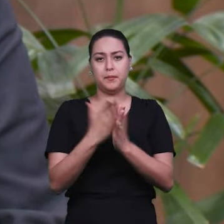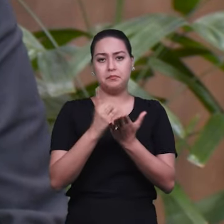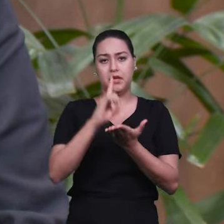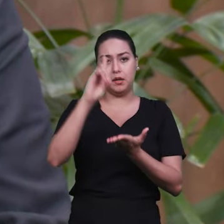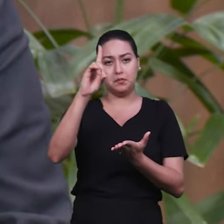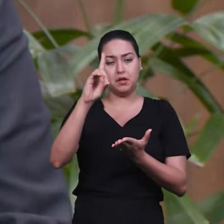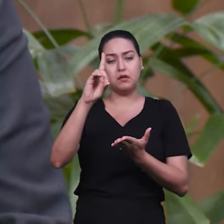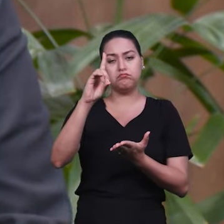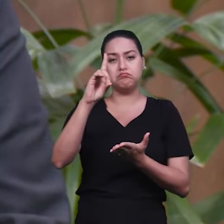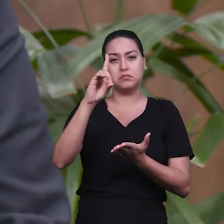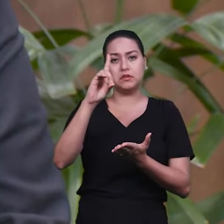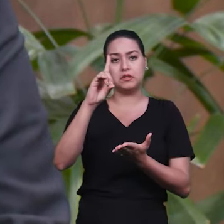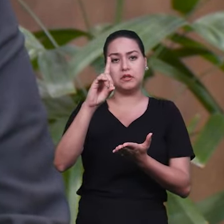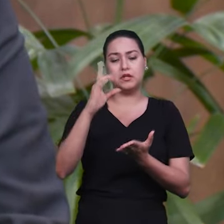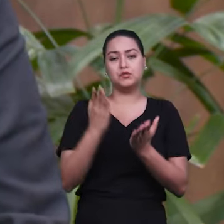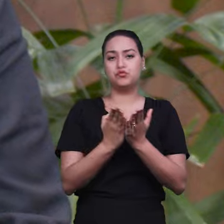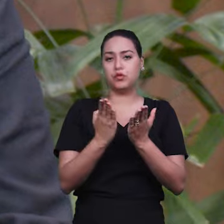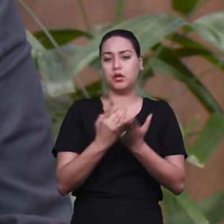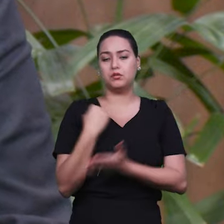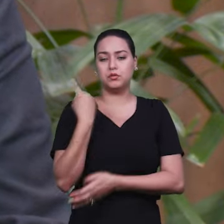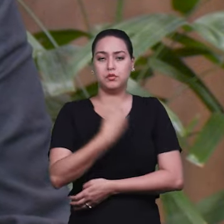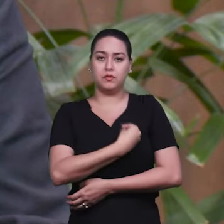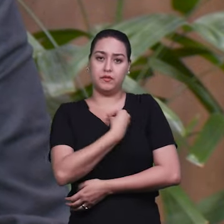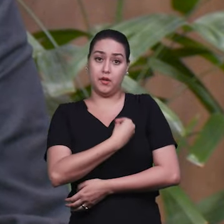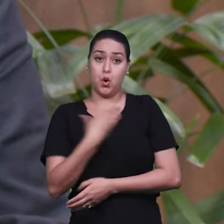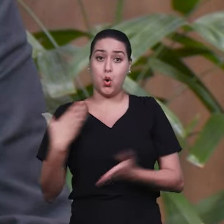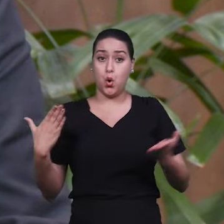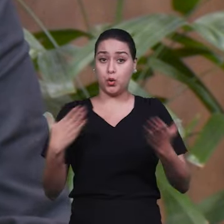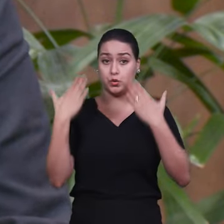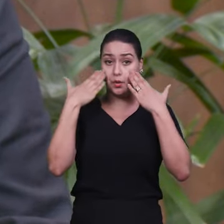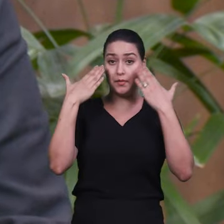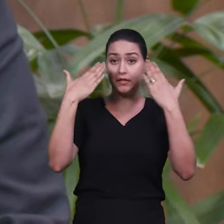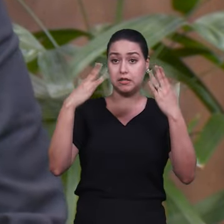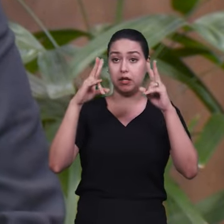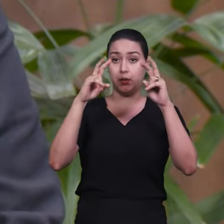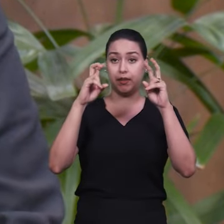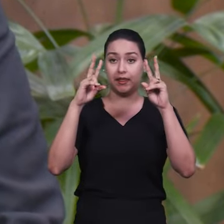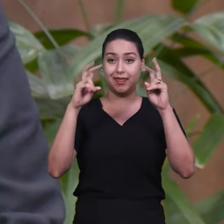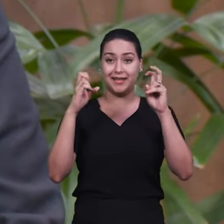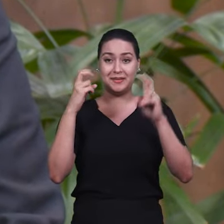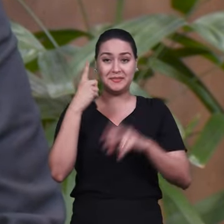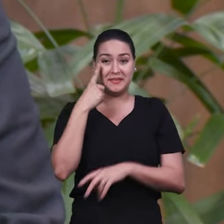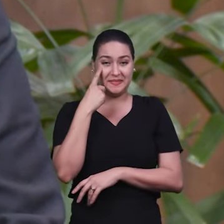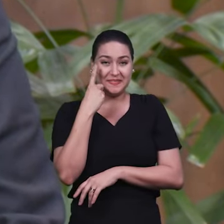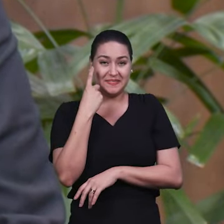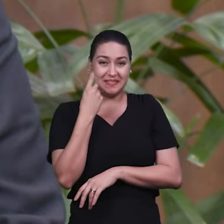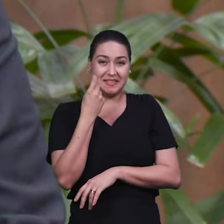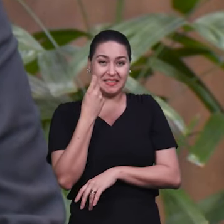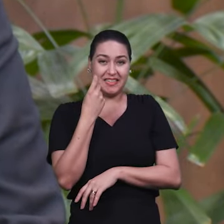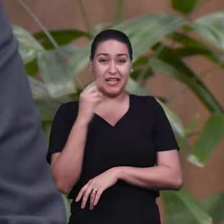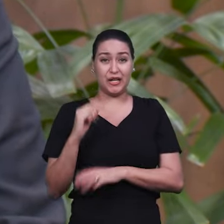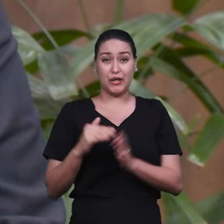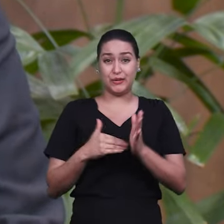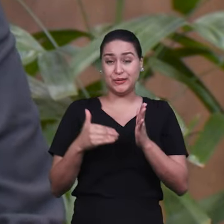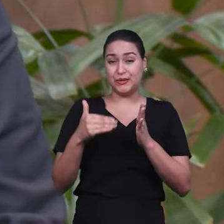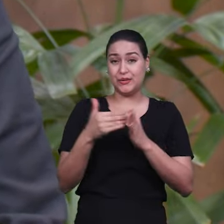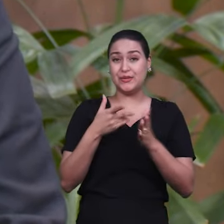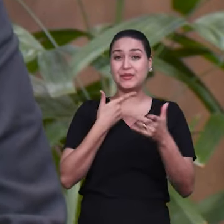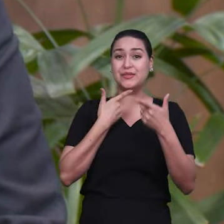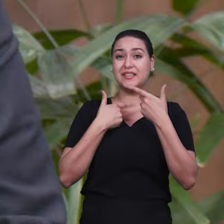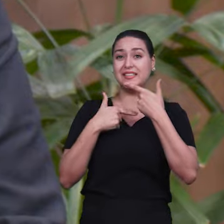Olha, no episódio de hoje, nós vamos falar de um tema muito interessante para todos aqueles que querem seguir